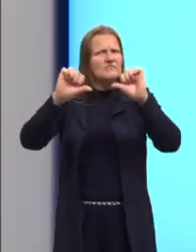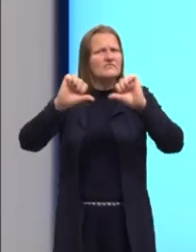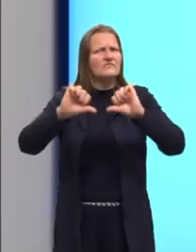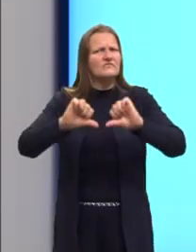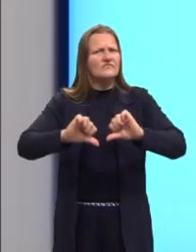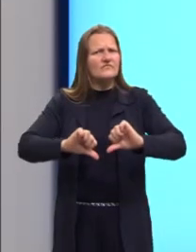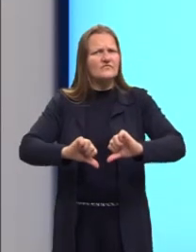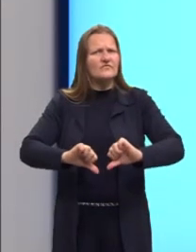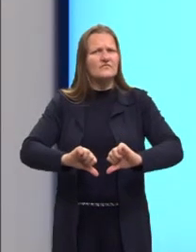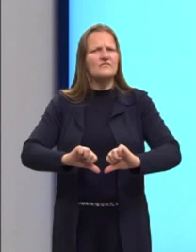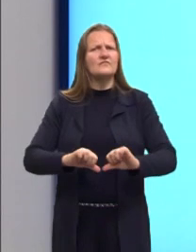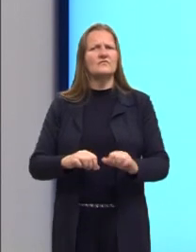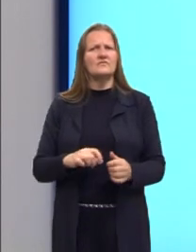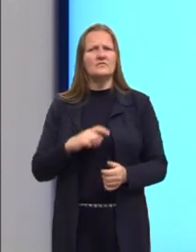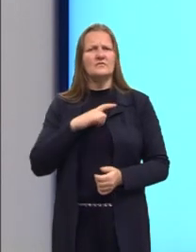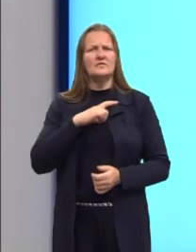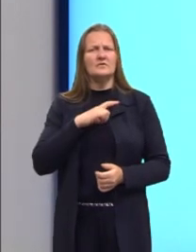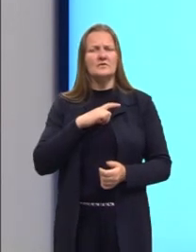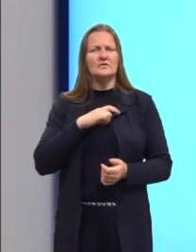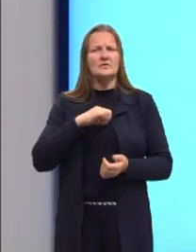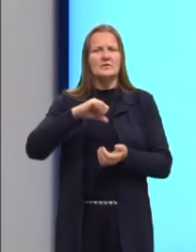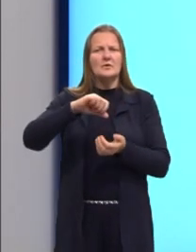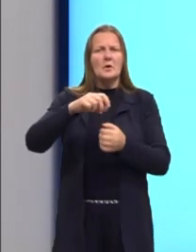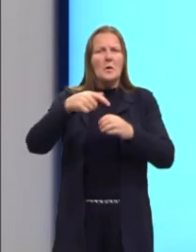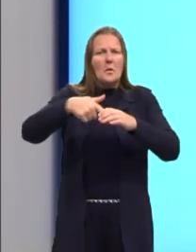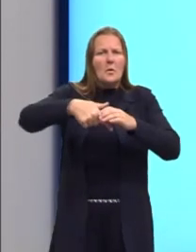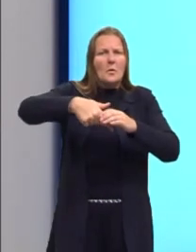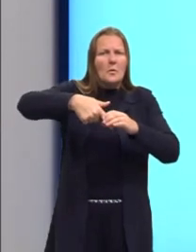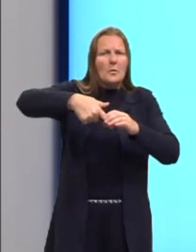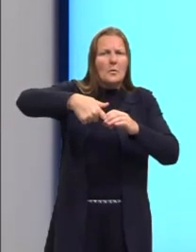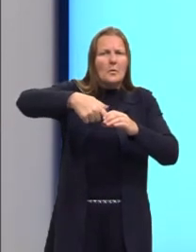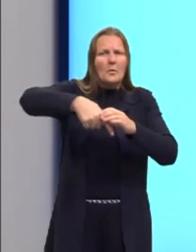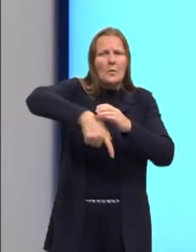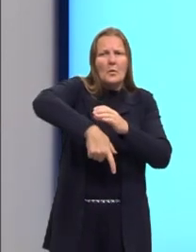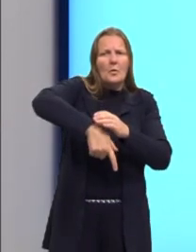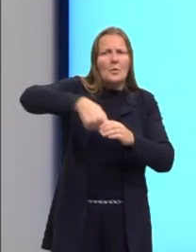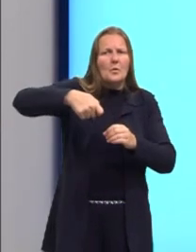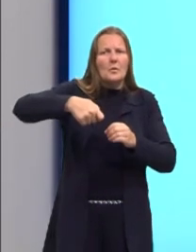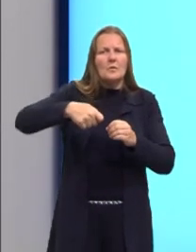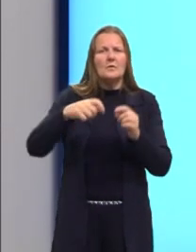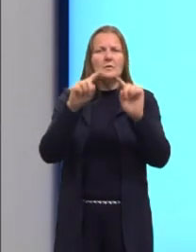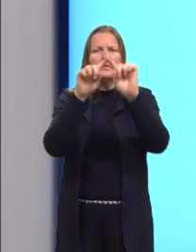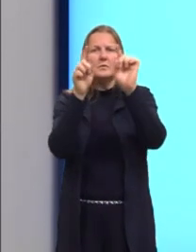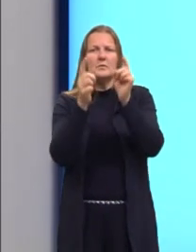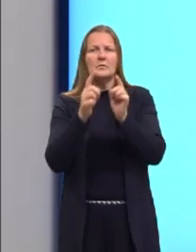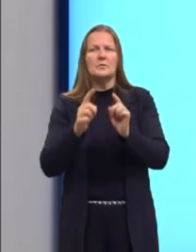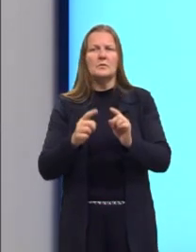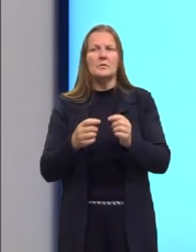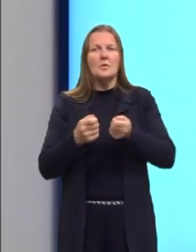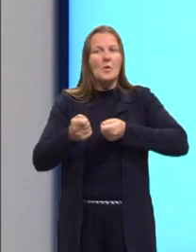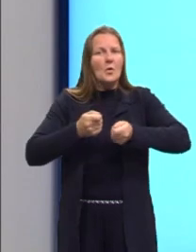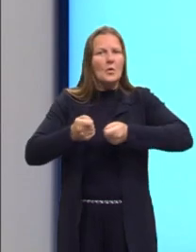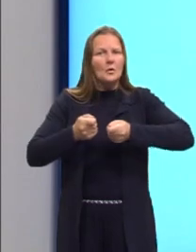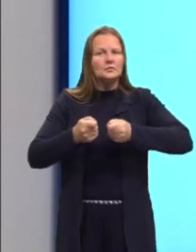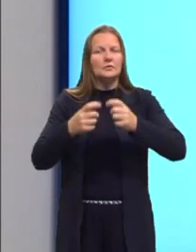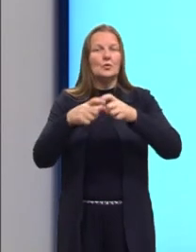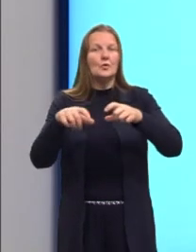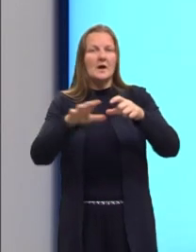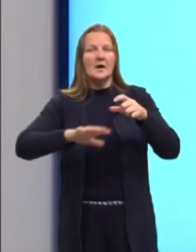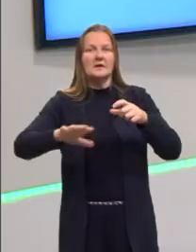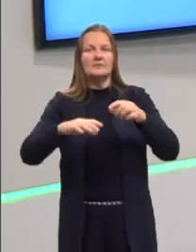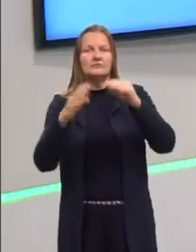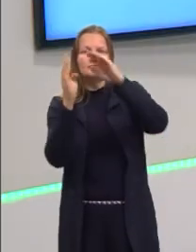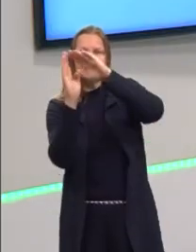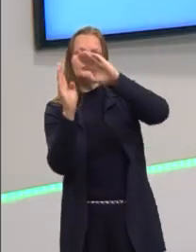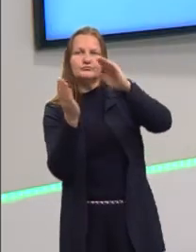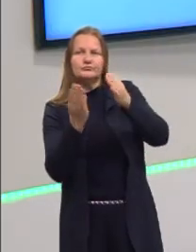do petróleo, justamente por causa desse Estreito, e o Irã controla esse Estreito, ele vai dizer, não, agora eu